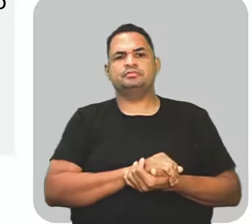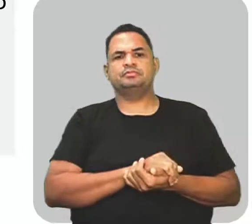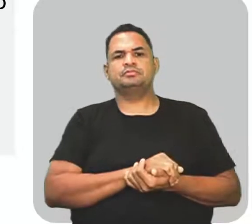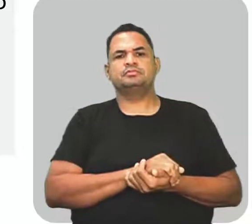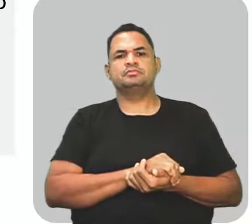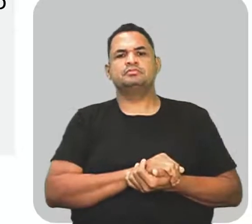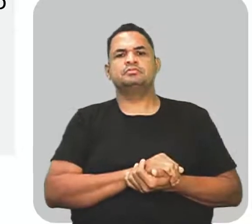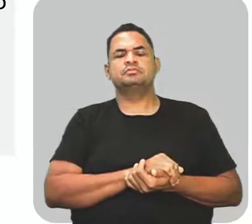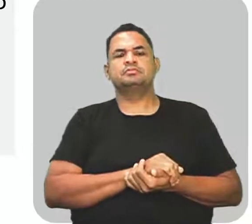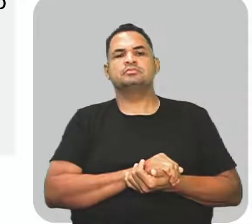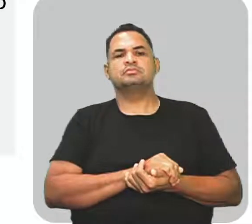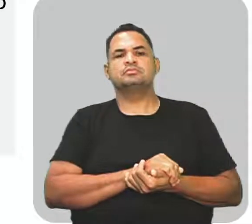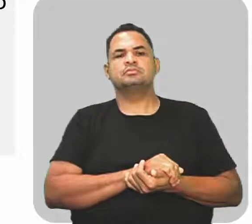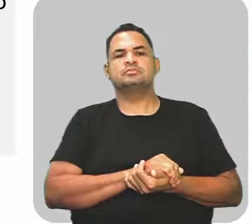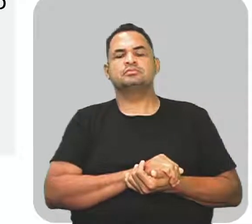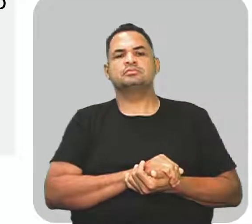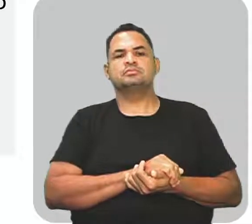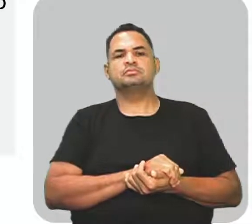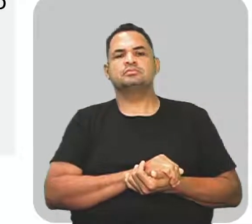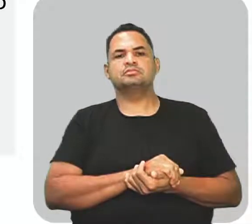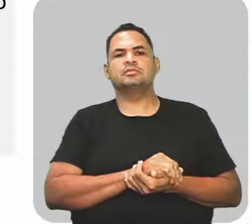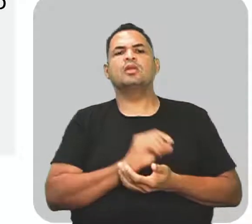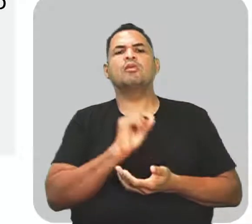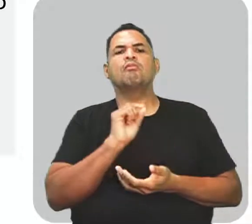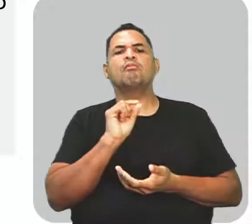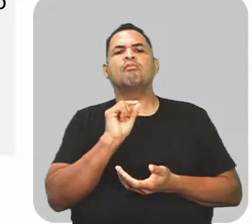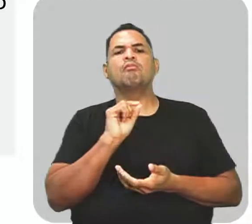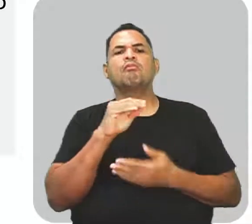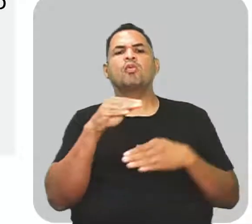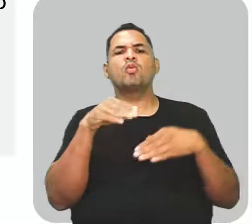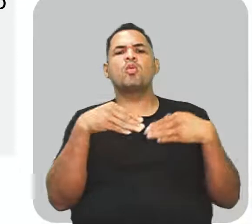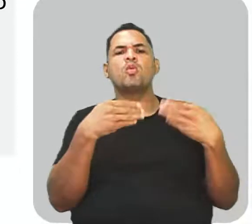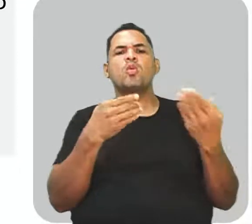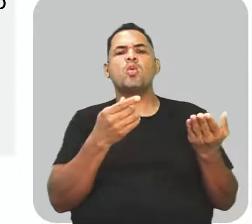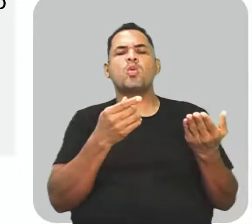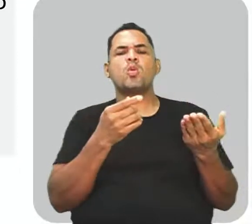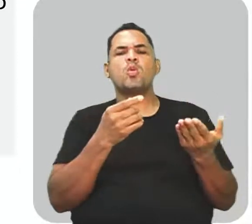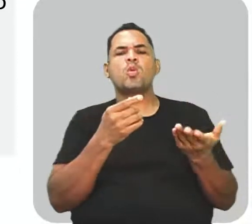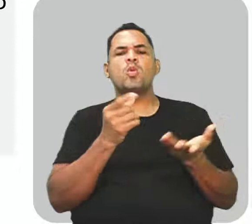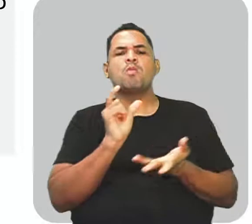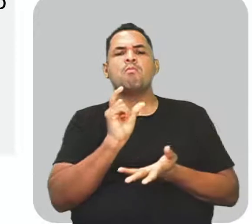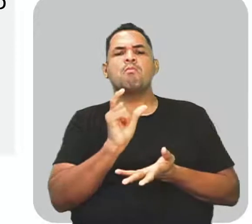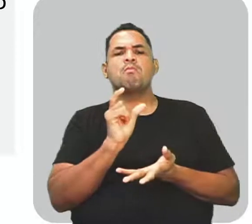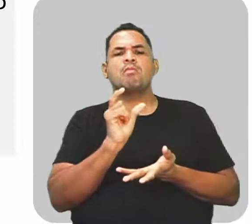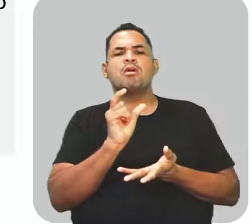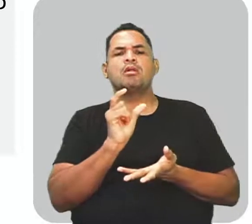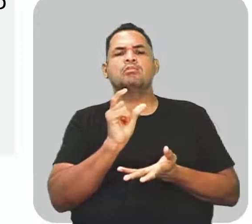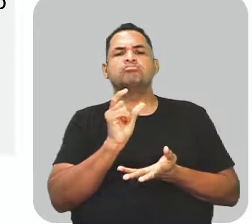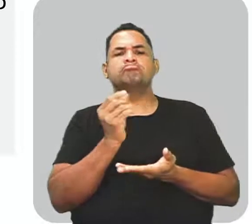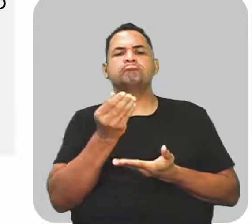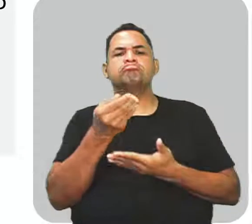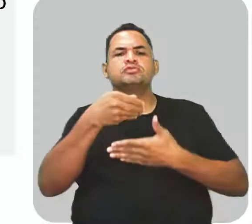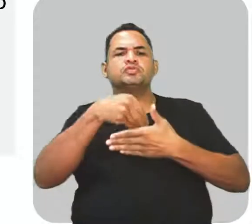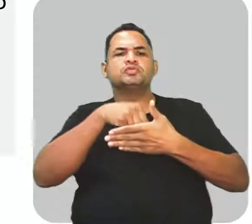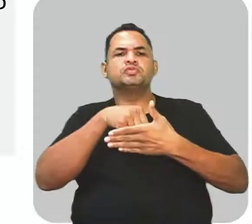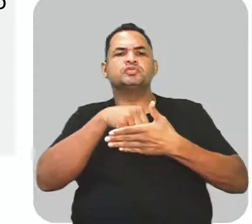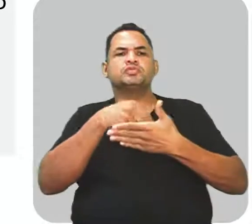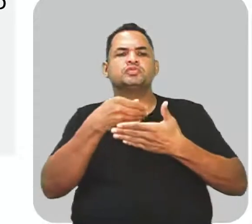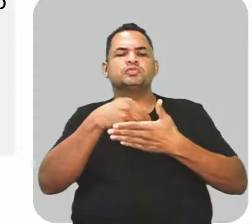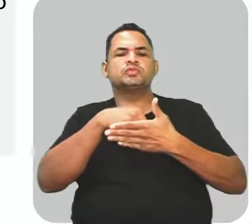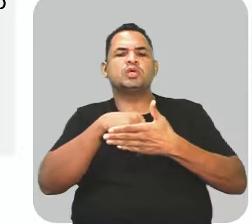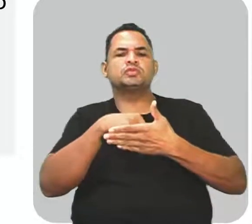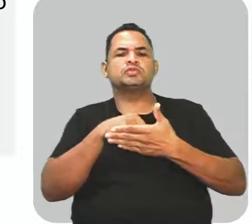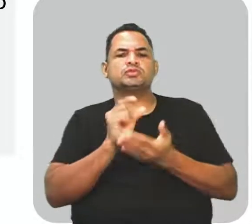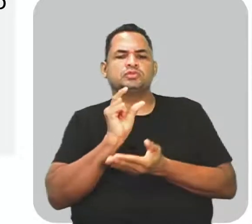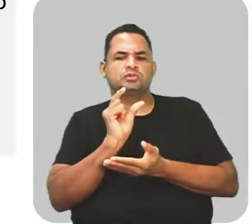O que que foi aí que não apareceu na estrutura? O que que está em